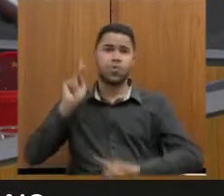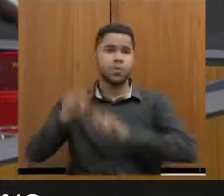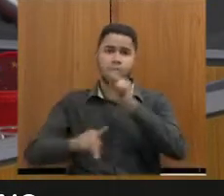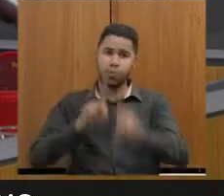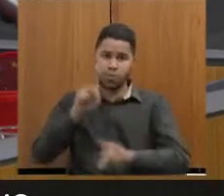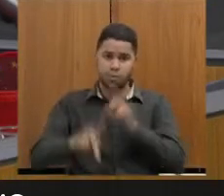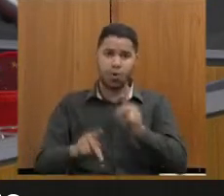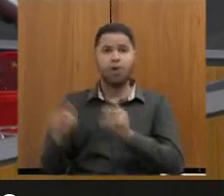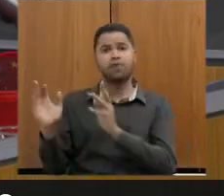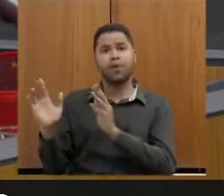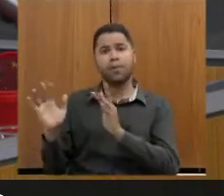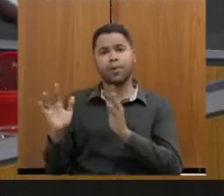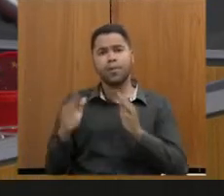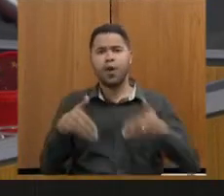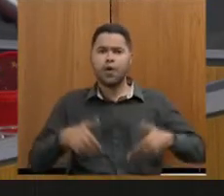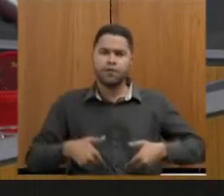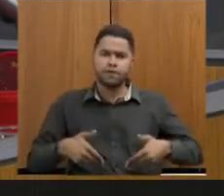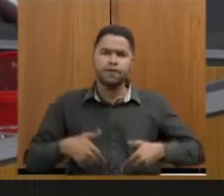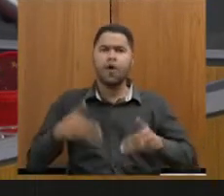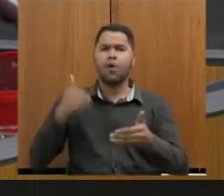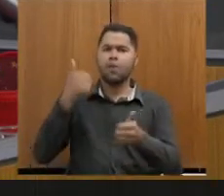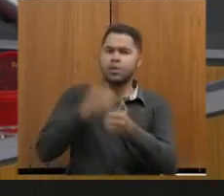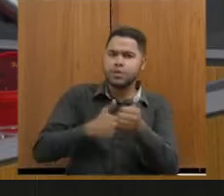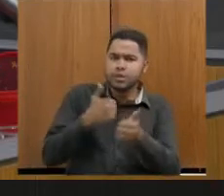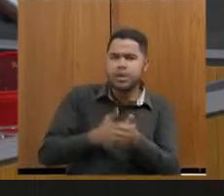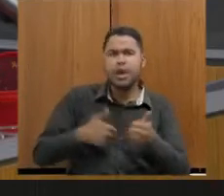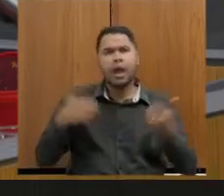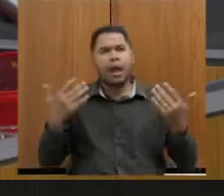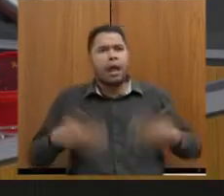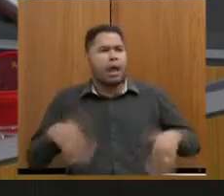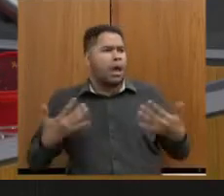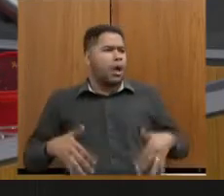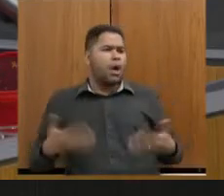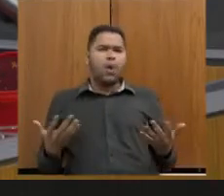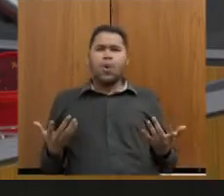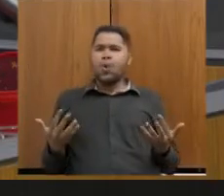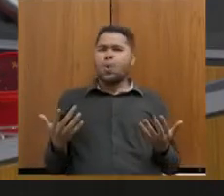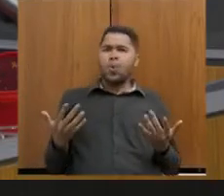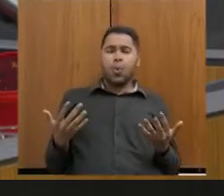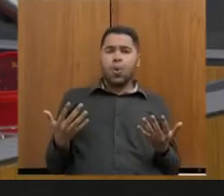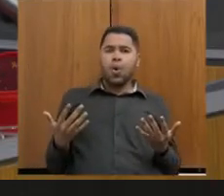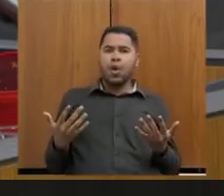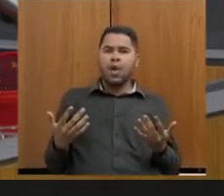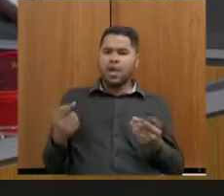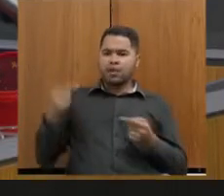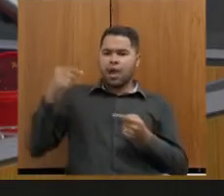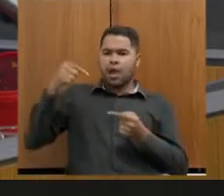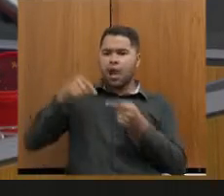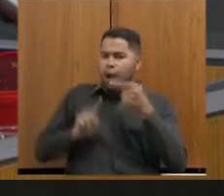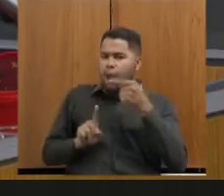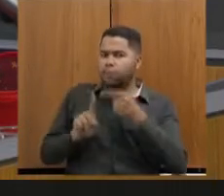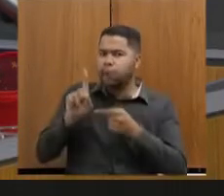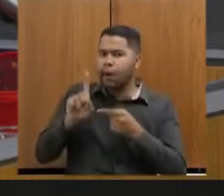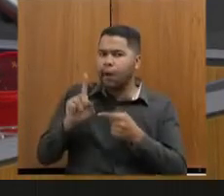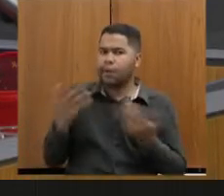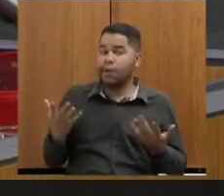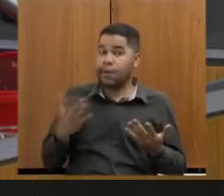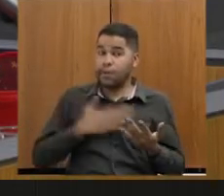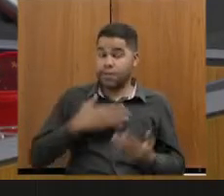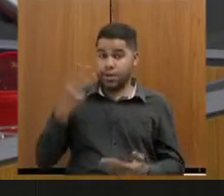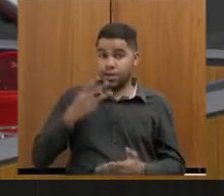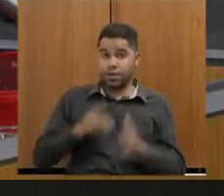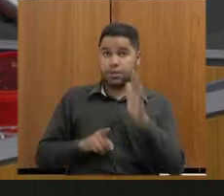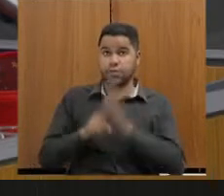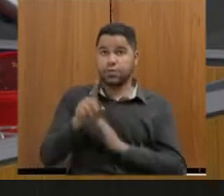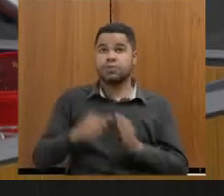atravessa, de fome, de desemprego, de desesperança e esse superávit? Essa é a minha terceira